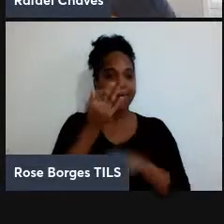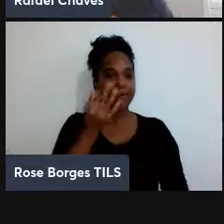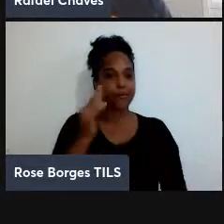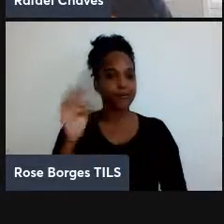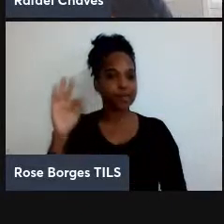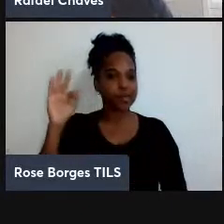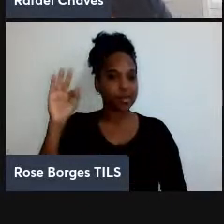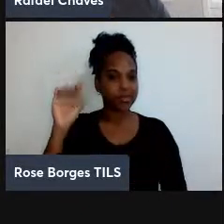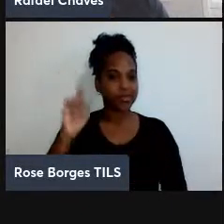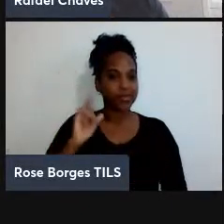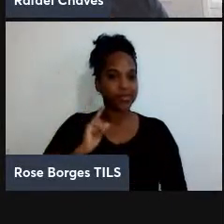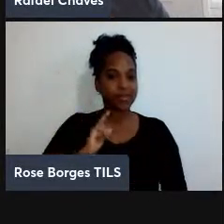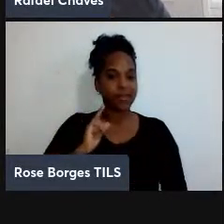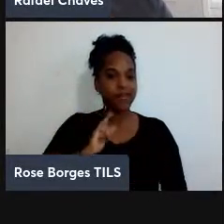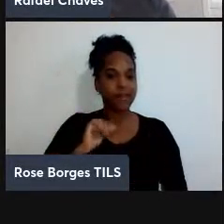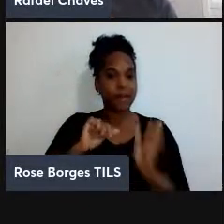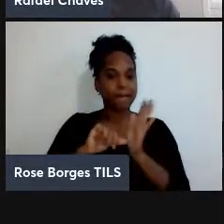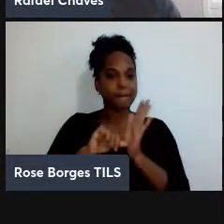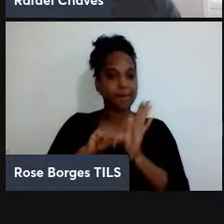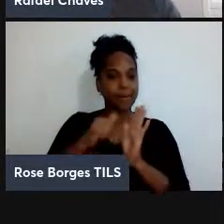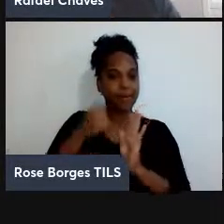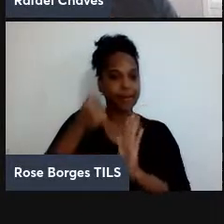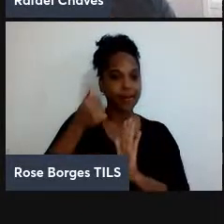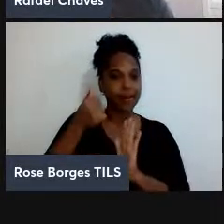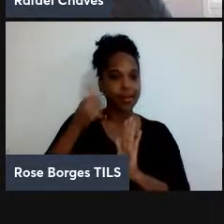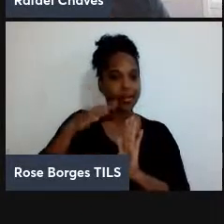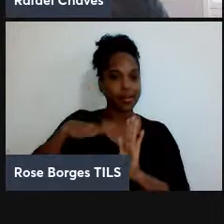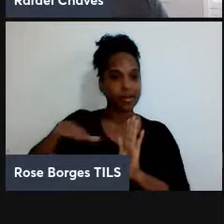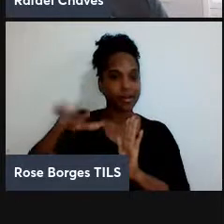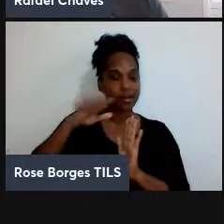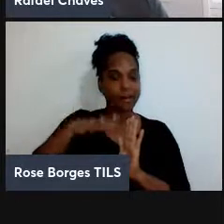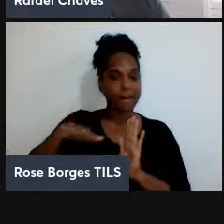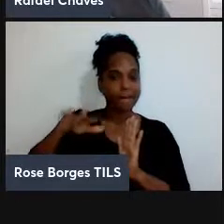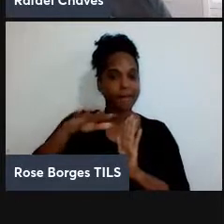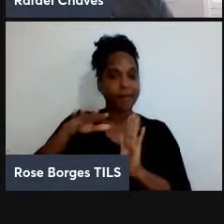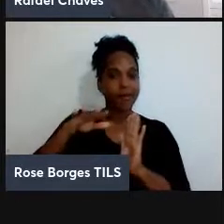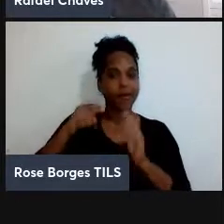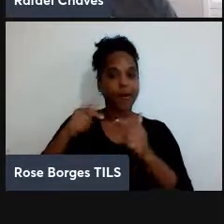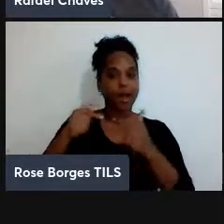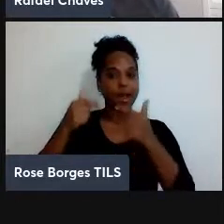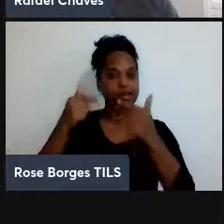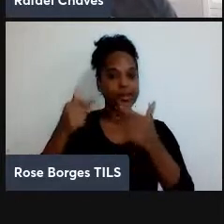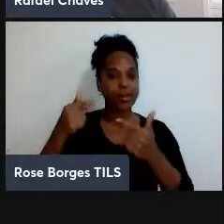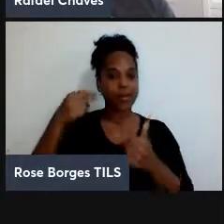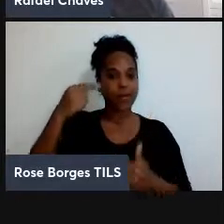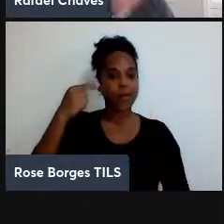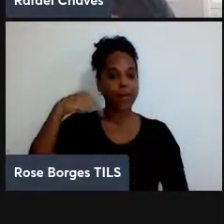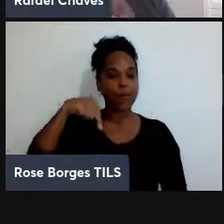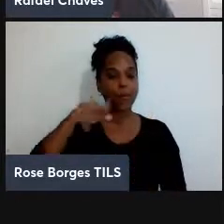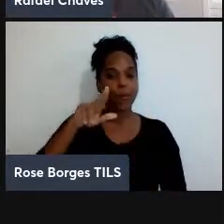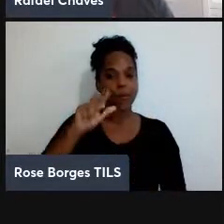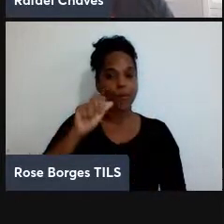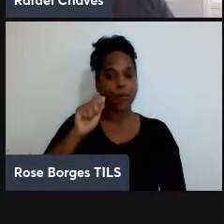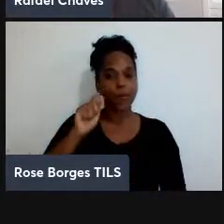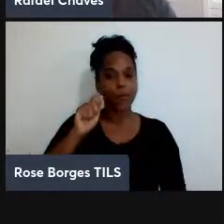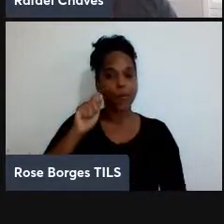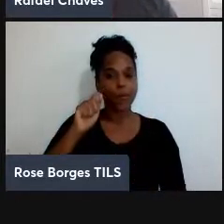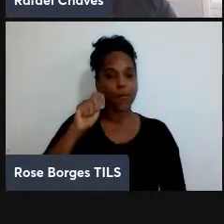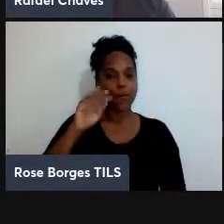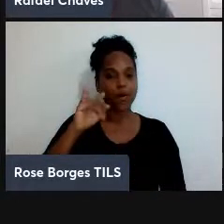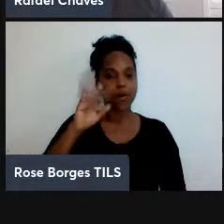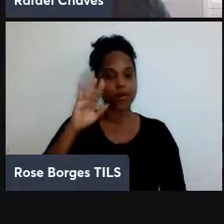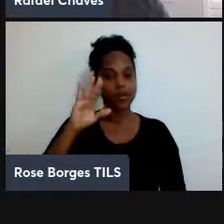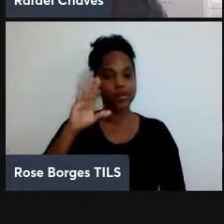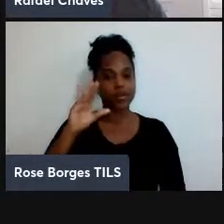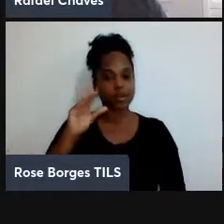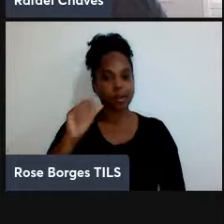primeira vez, eu diria, para a informação quântica. É, experimentos muito bonitos, que a vai ter a chance aqui de